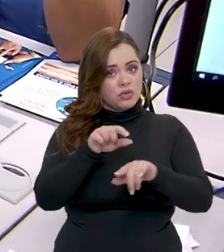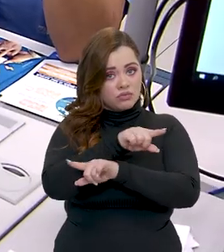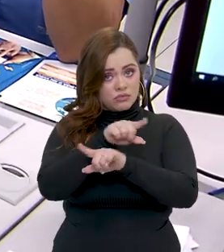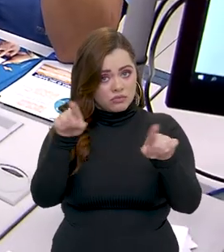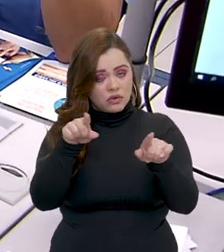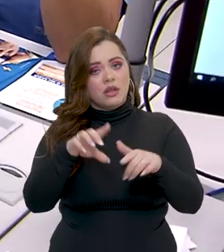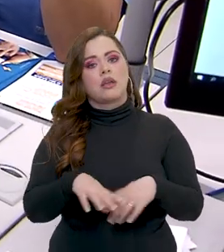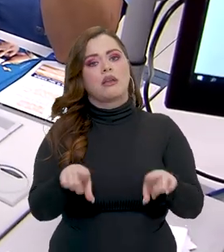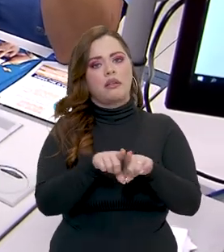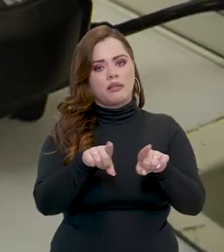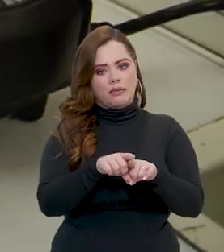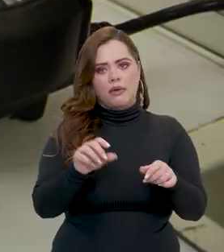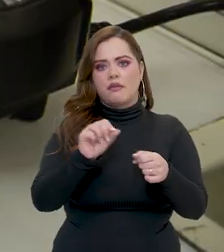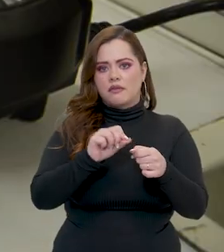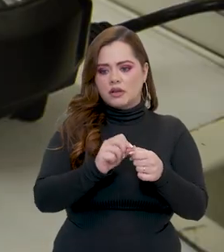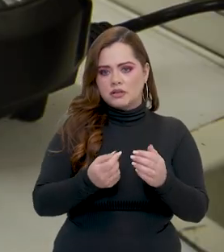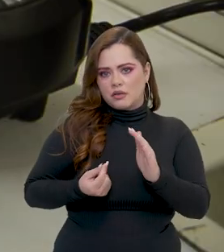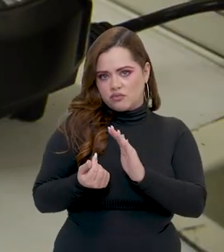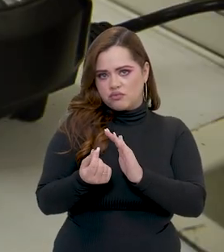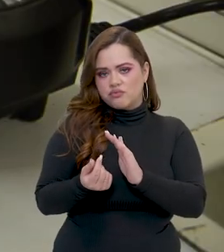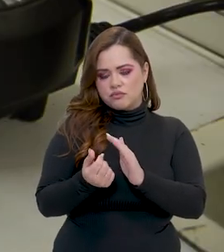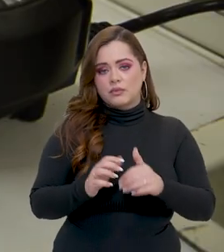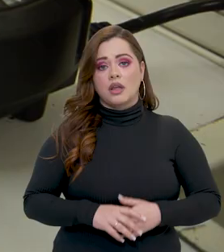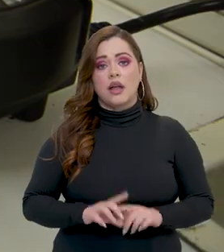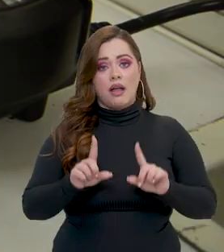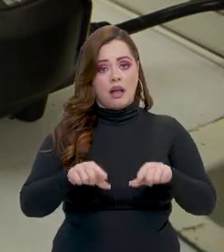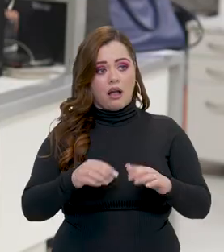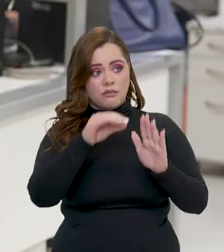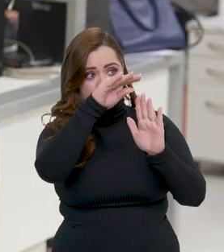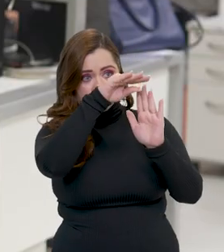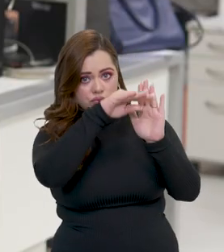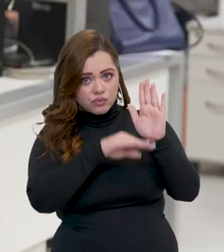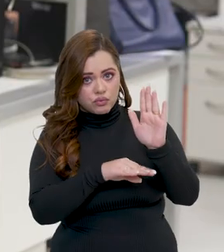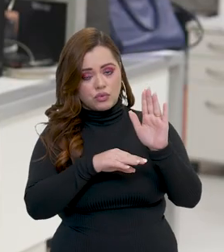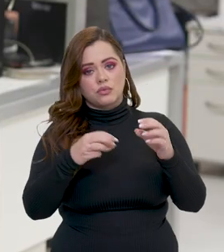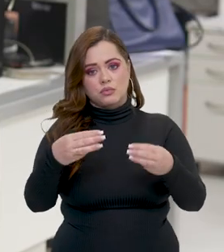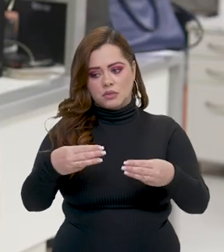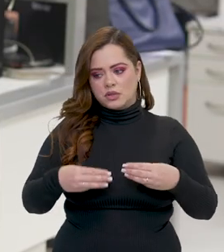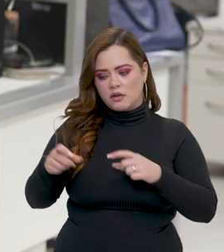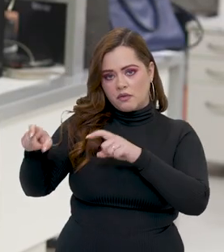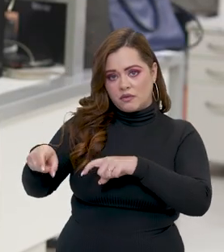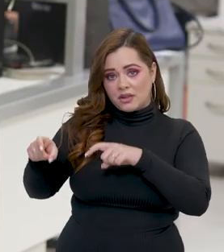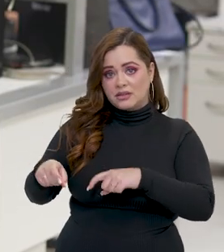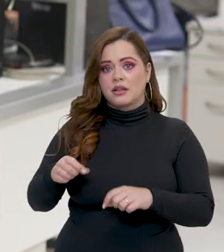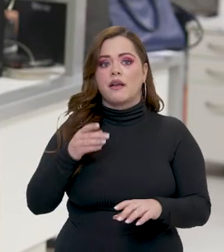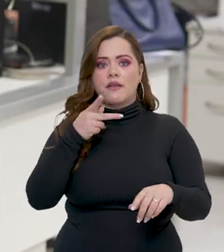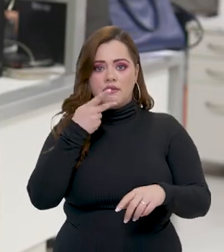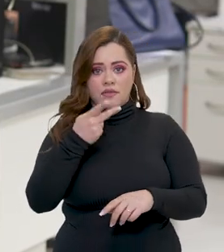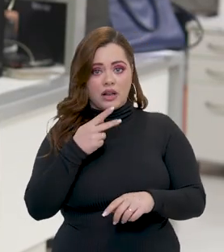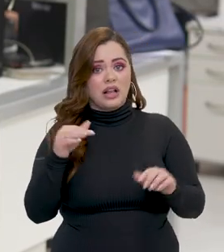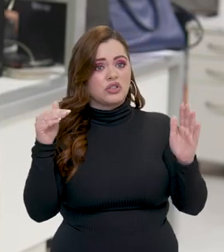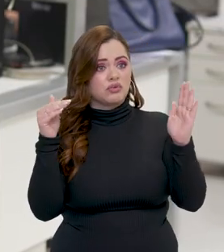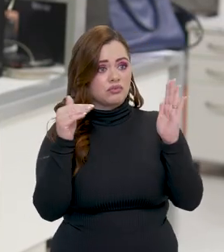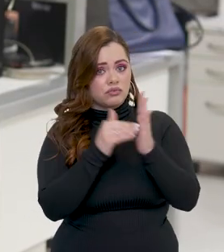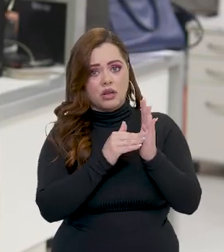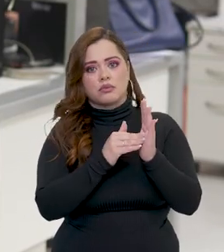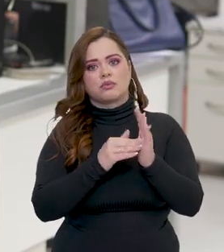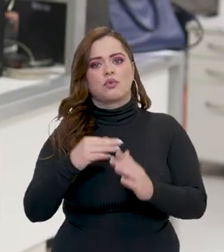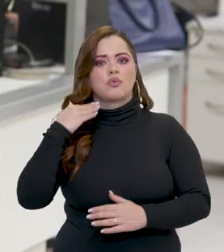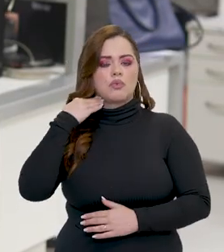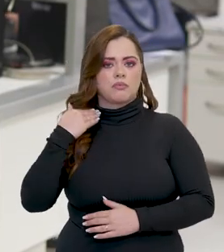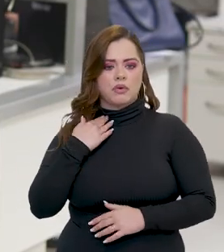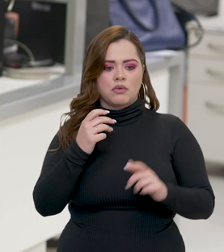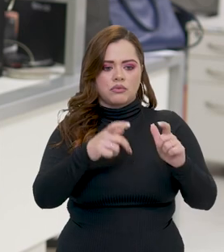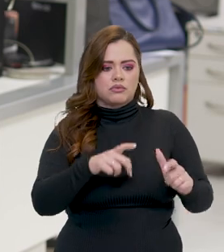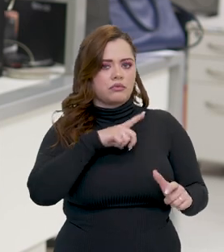confidenciais e realizar transações financeiras. A orientação do Ministério da Fazenda é falar diretamente com o banco